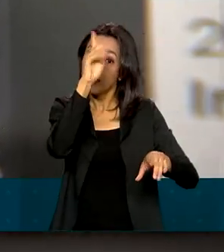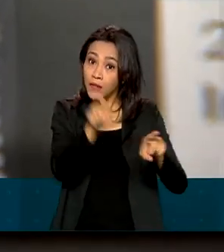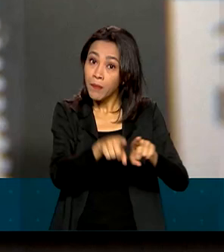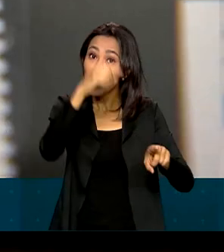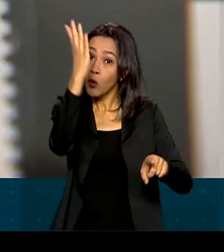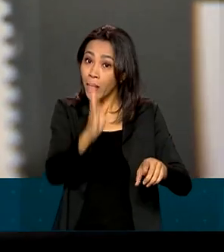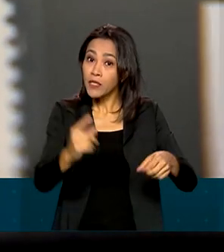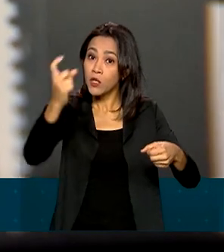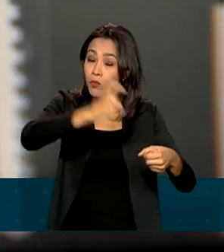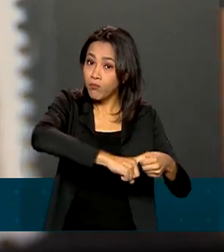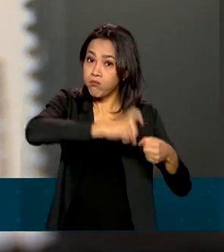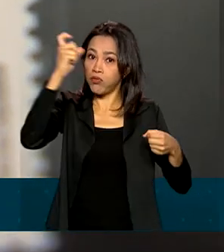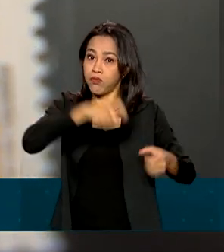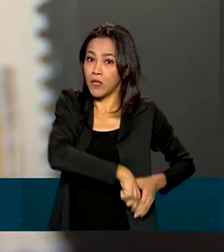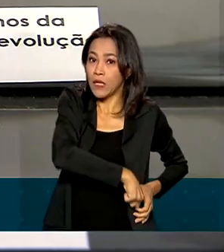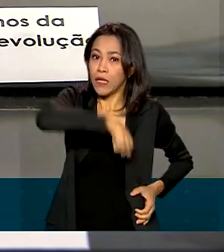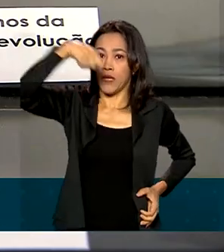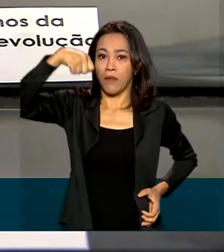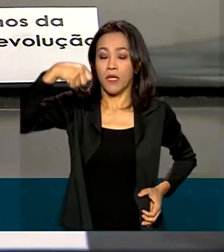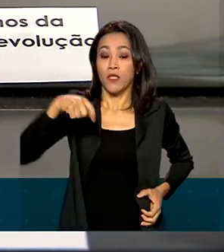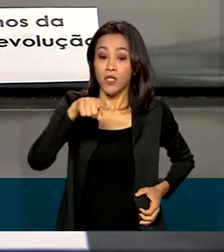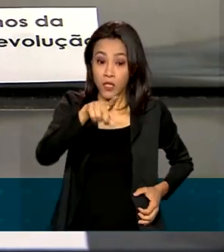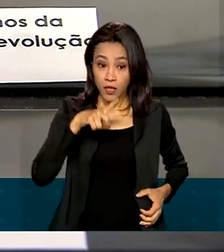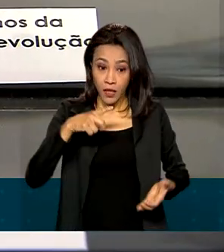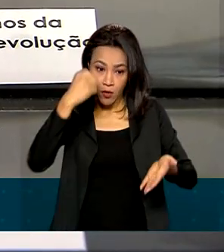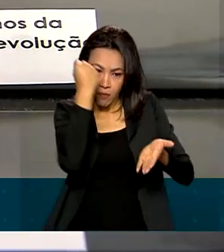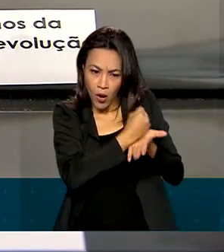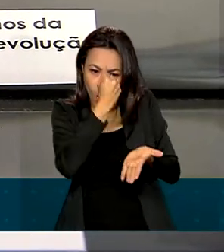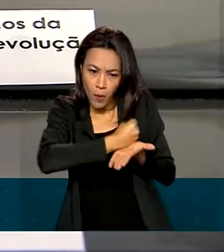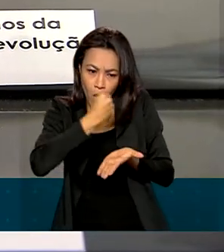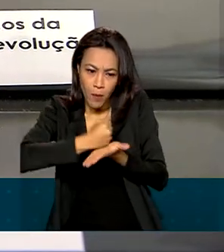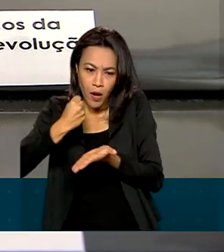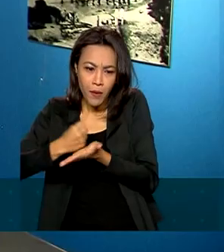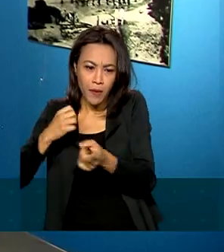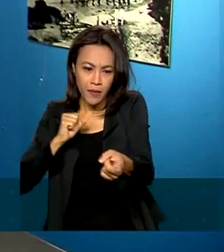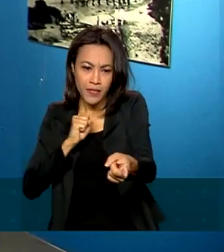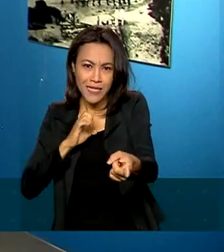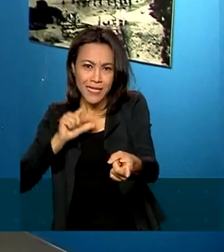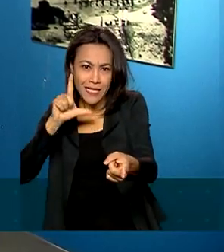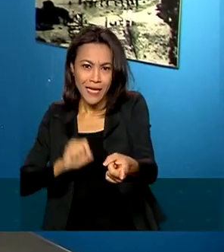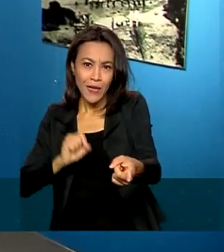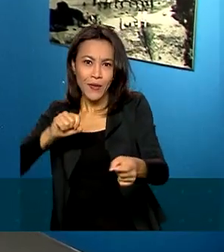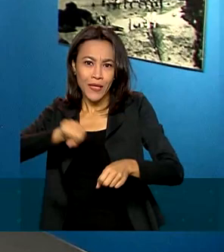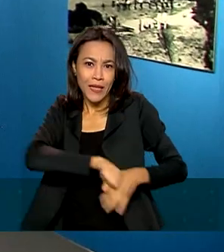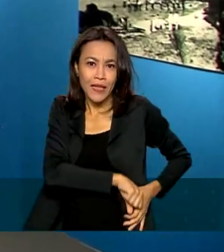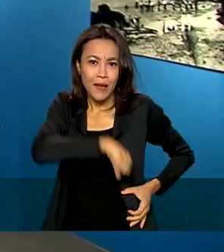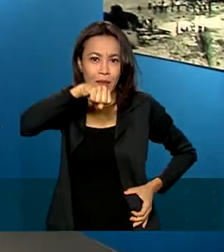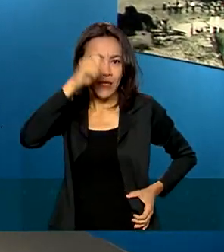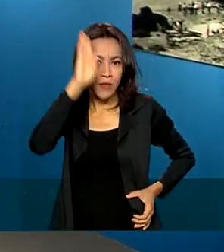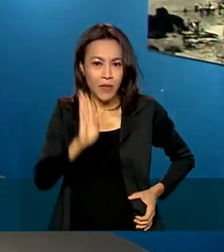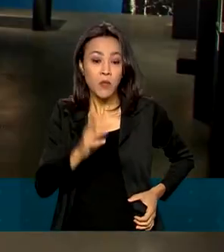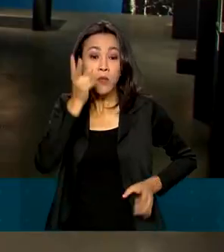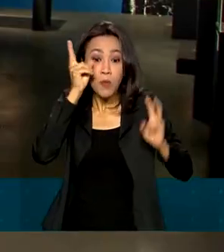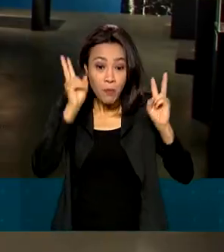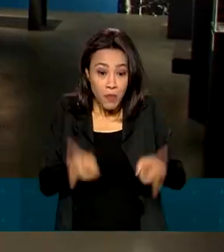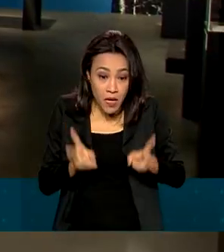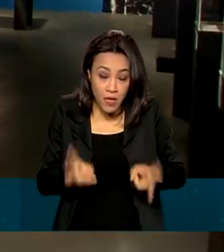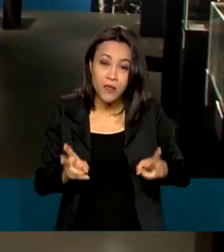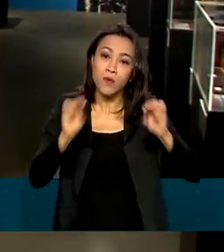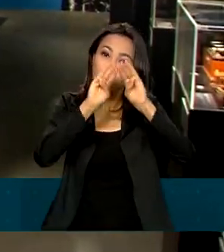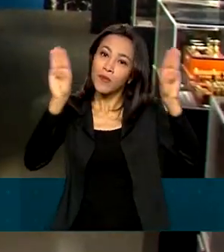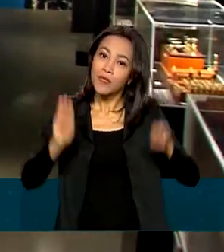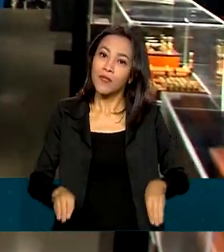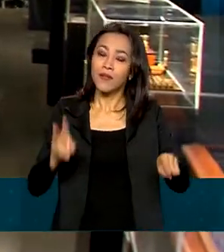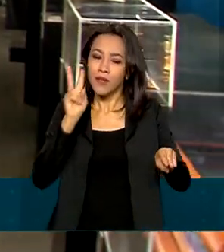Há ainda os selos que comemoram os 200 anos da independência. Em outra mostra, no mesmo museu, é possível